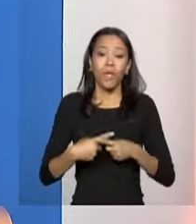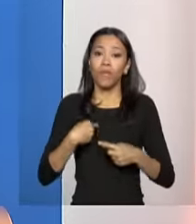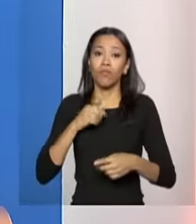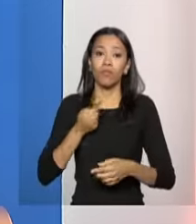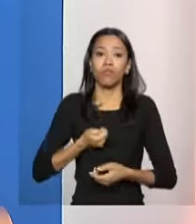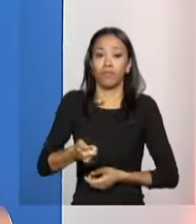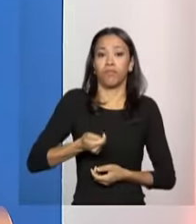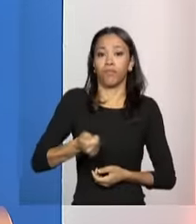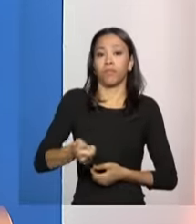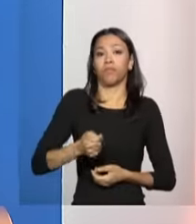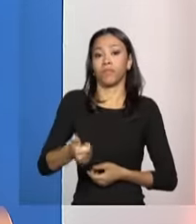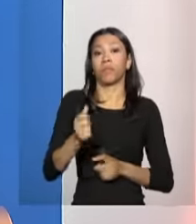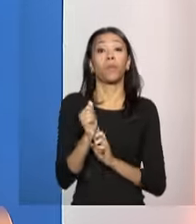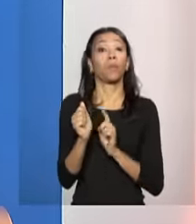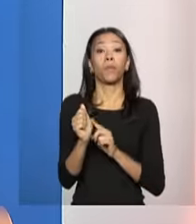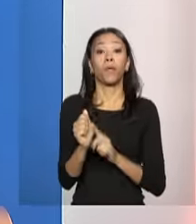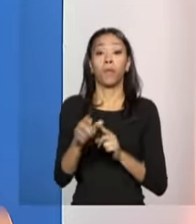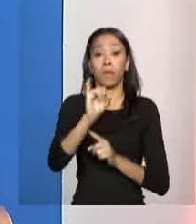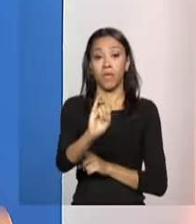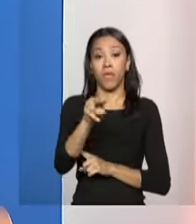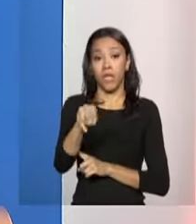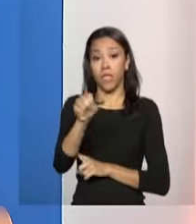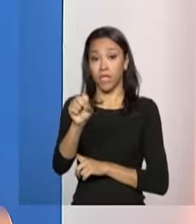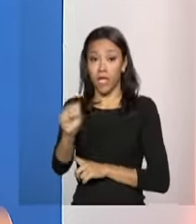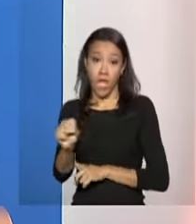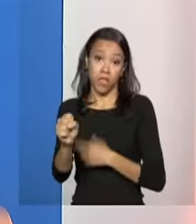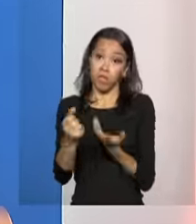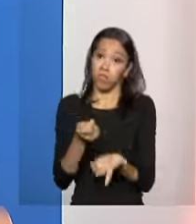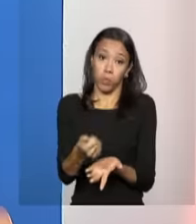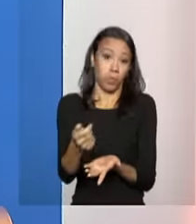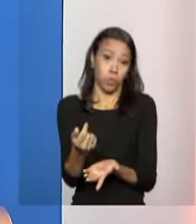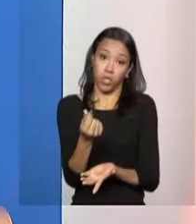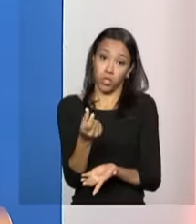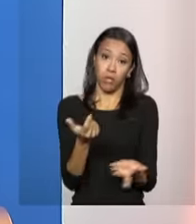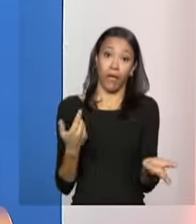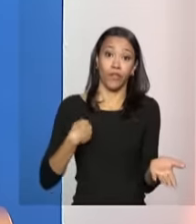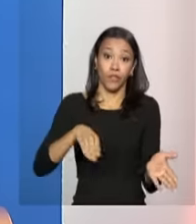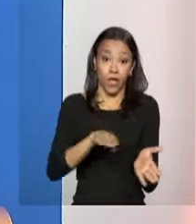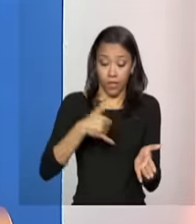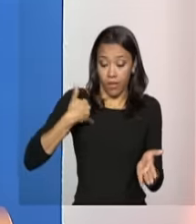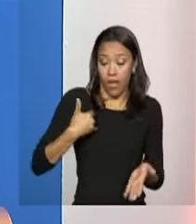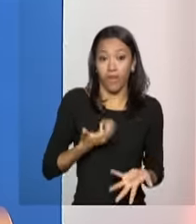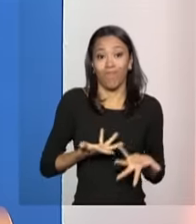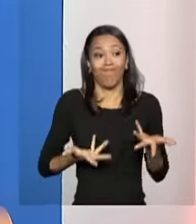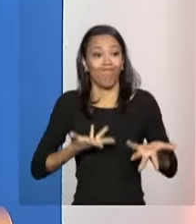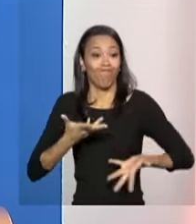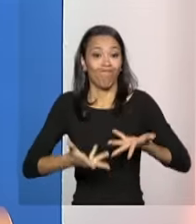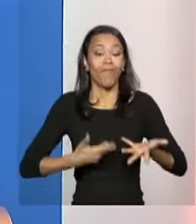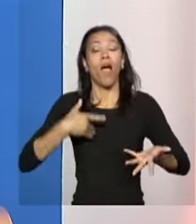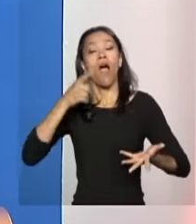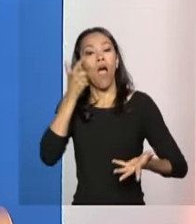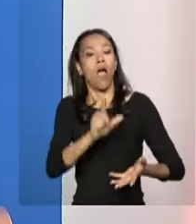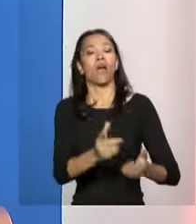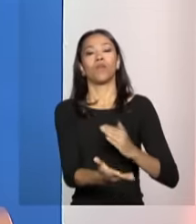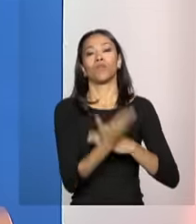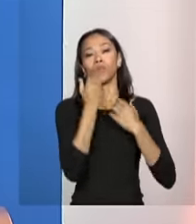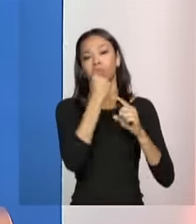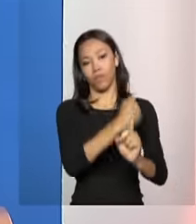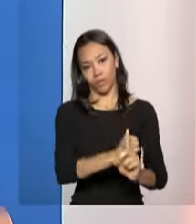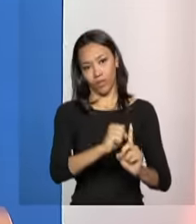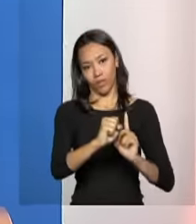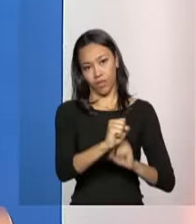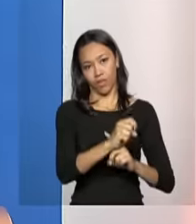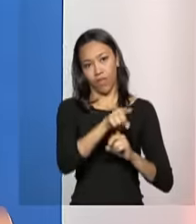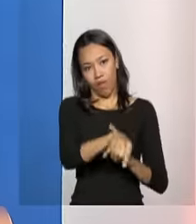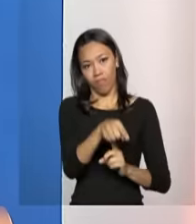social e ficaram, já chegaram na velhice. Então, encontram na assistência social a proteção social. Então, existem